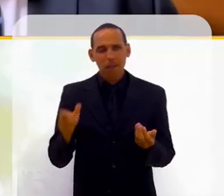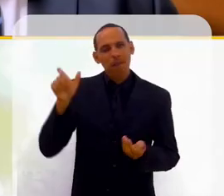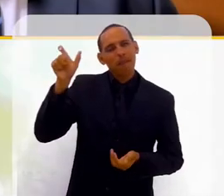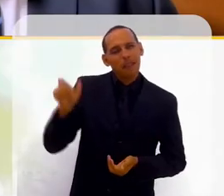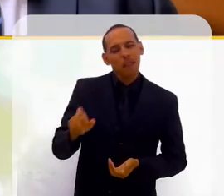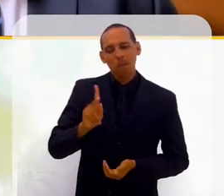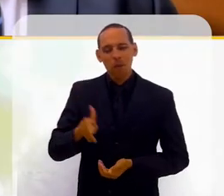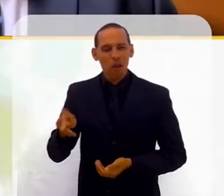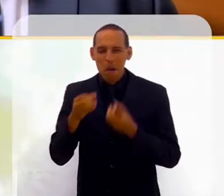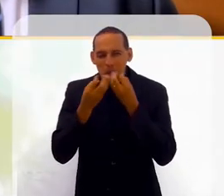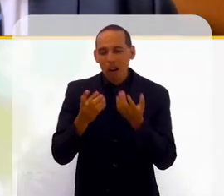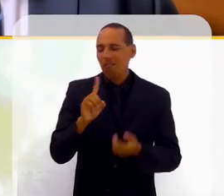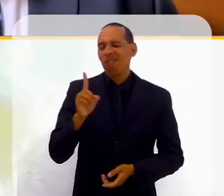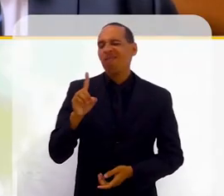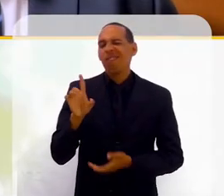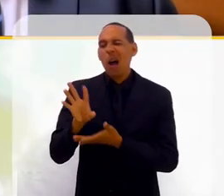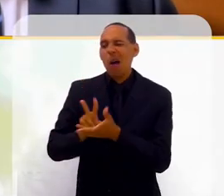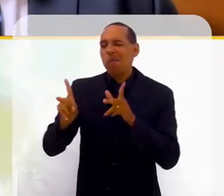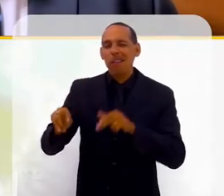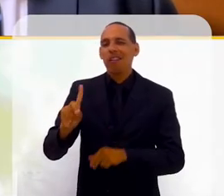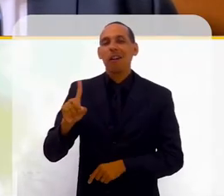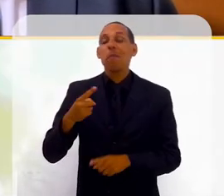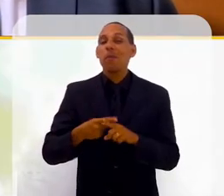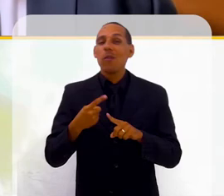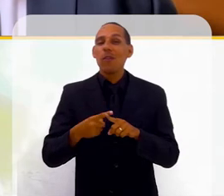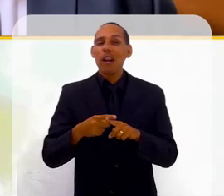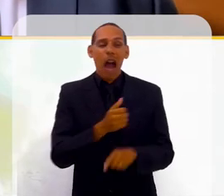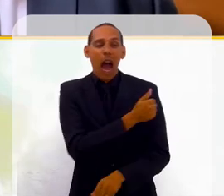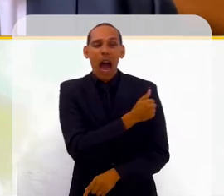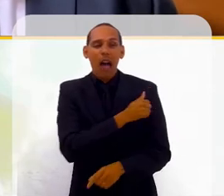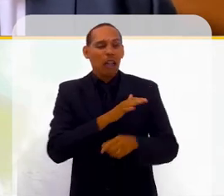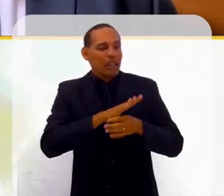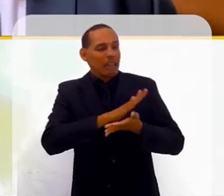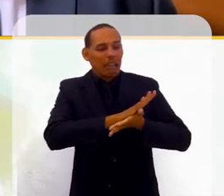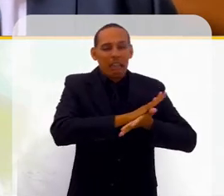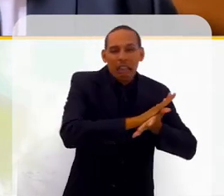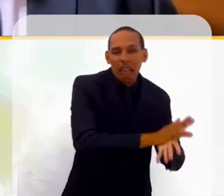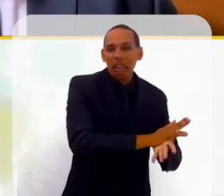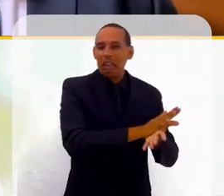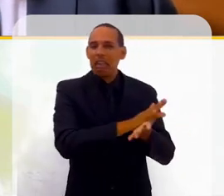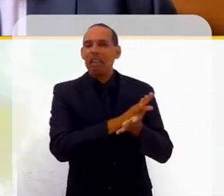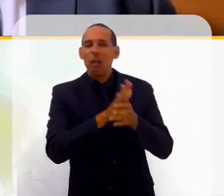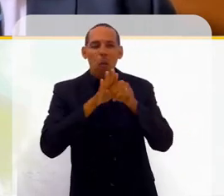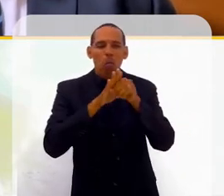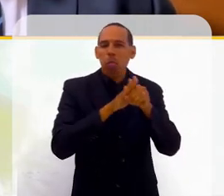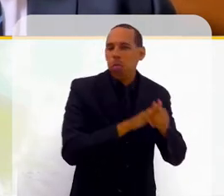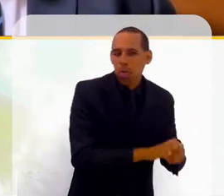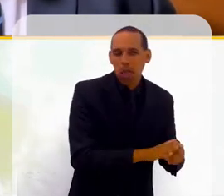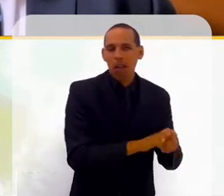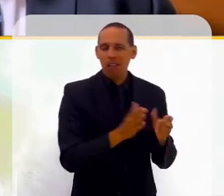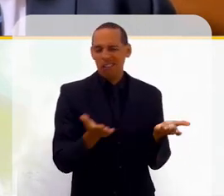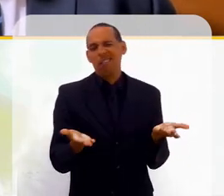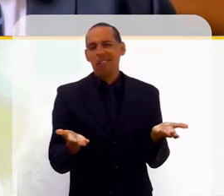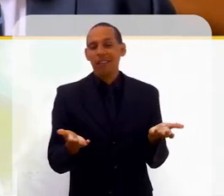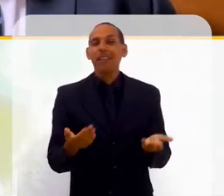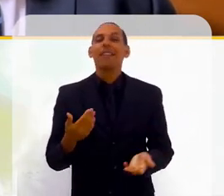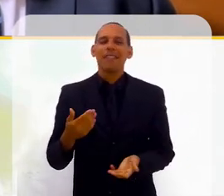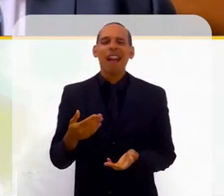ser? Porque a pessoa quer denegrir o aluno, quer humilhar o aluno perante a turma. Ao invés de querer ensinar.